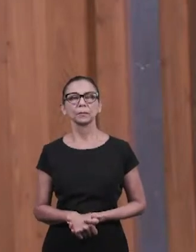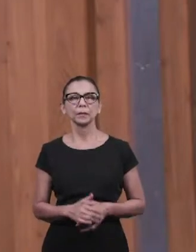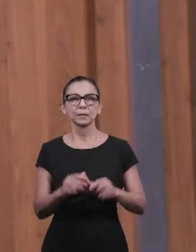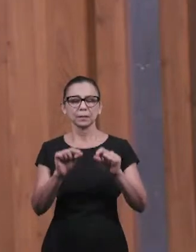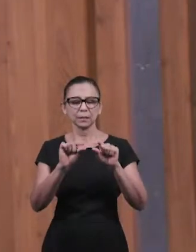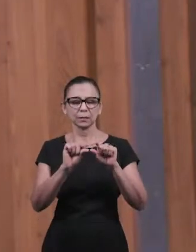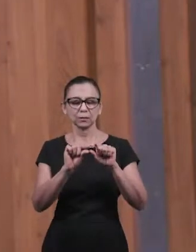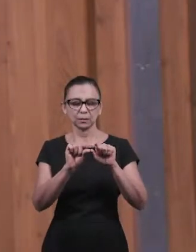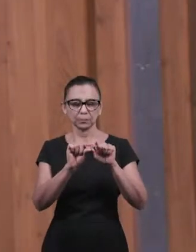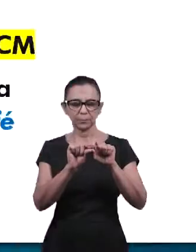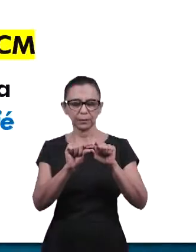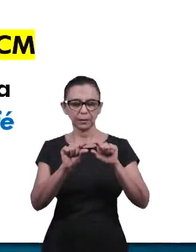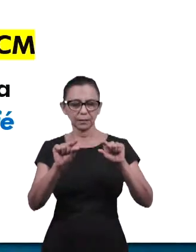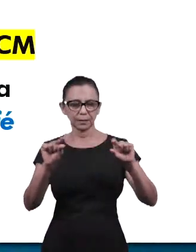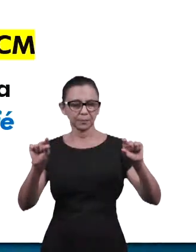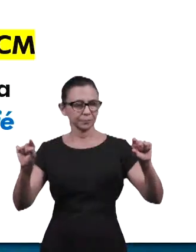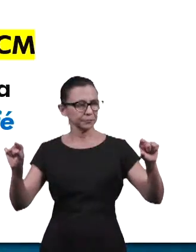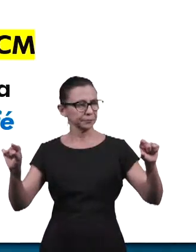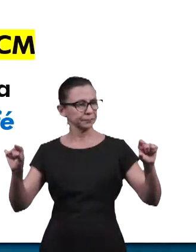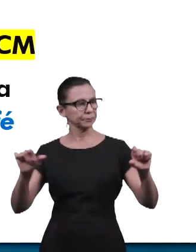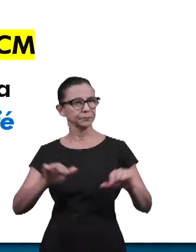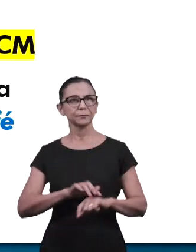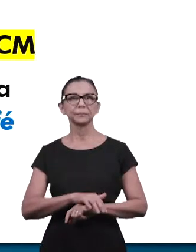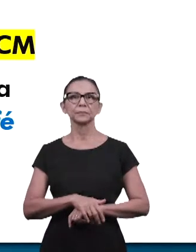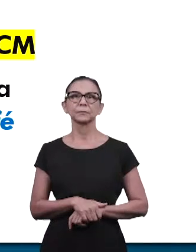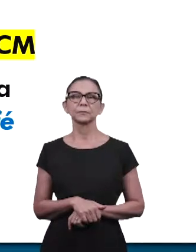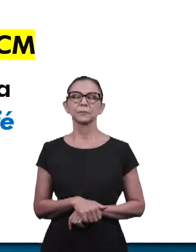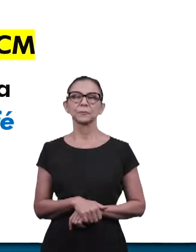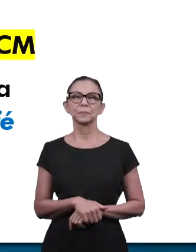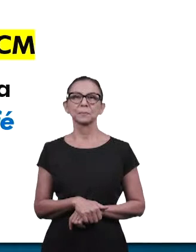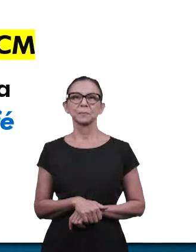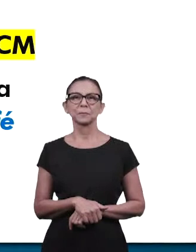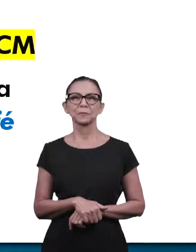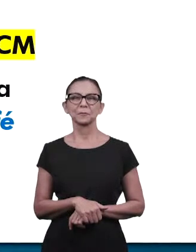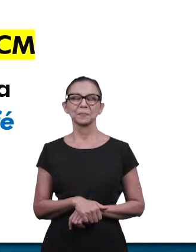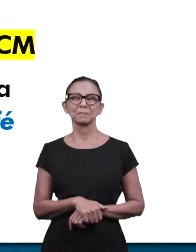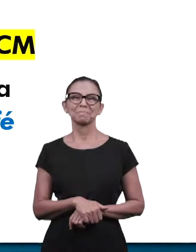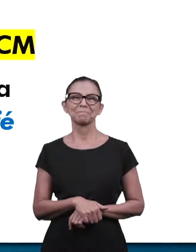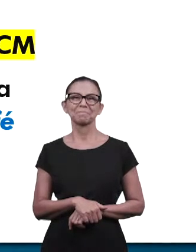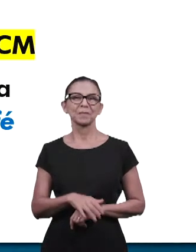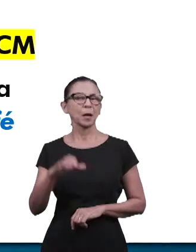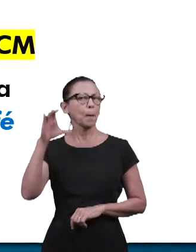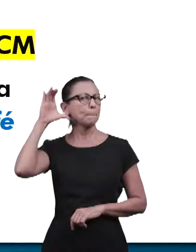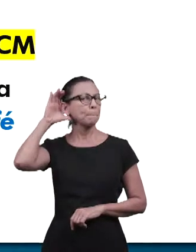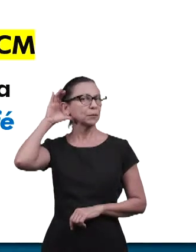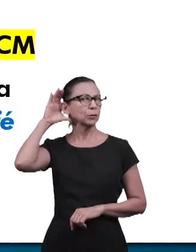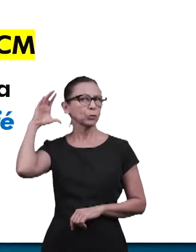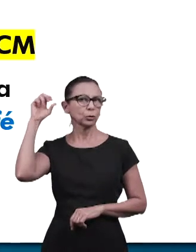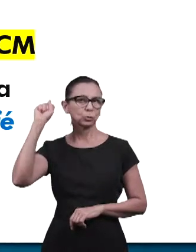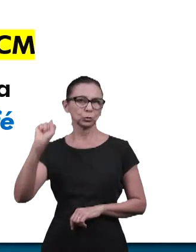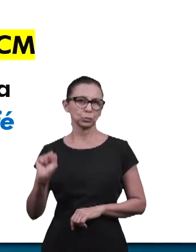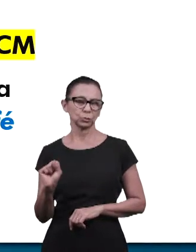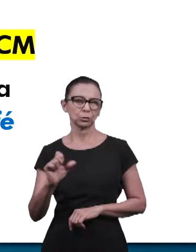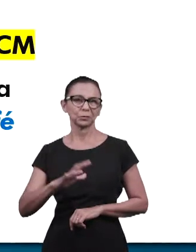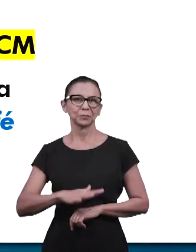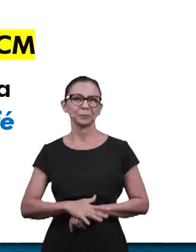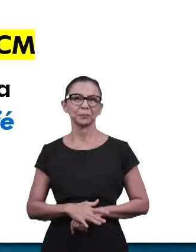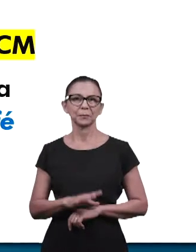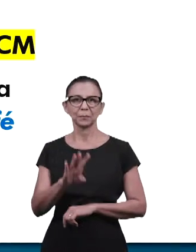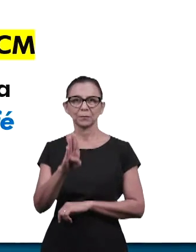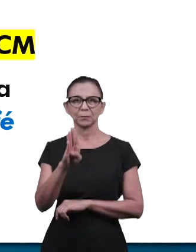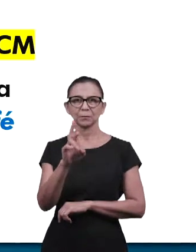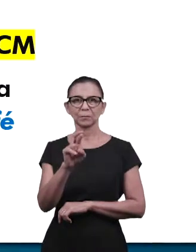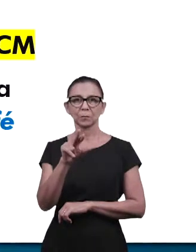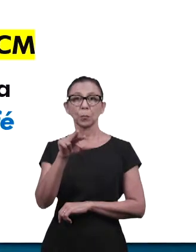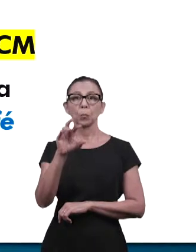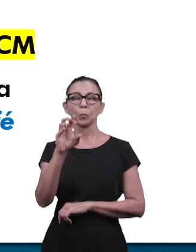para a pergunta 5, letra A, que veio do estado do Mato Grosso do Sul, nosso irmão Bruno Fernandes de Oliveira, da igreja em